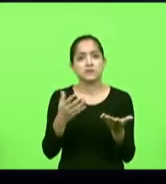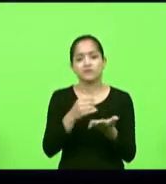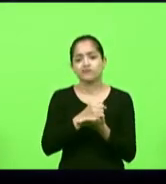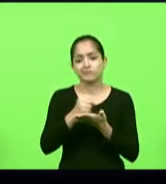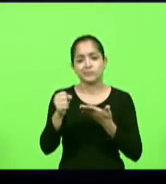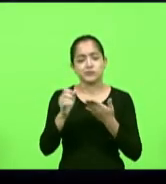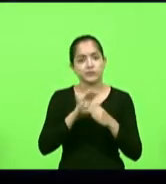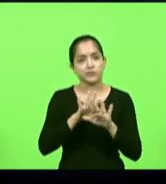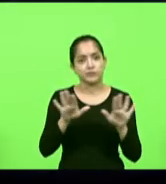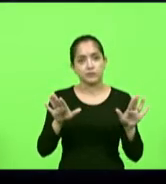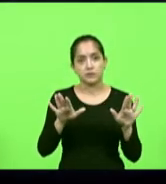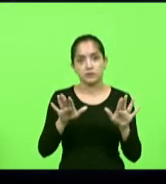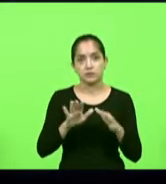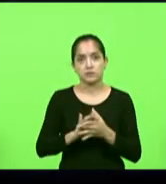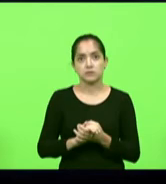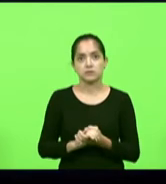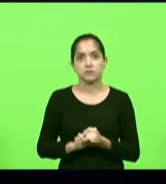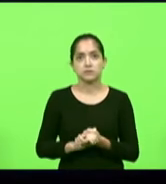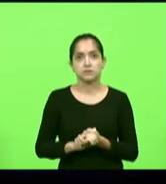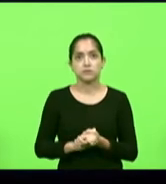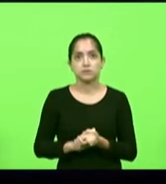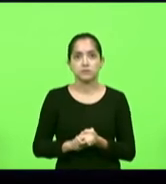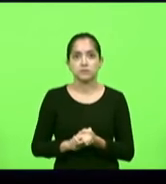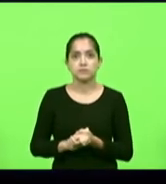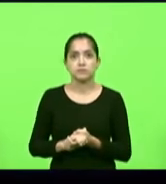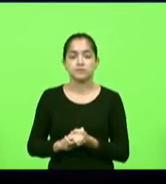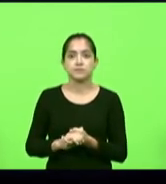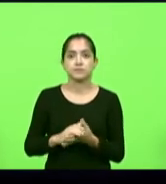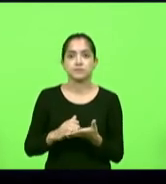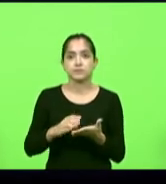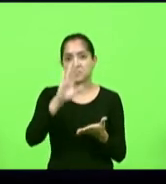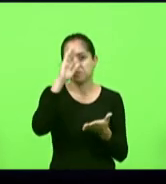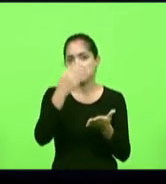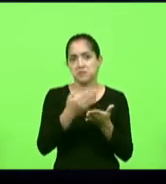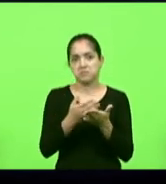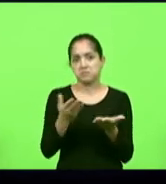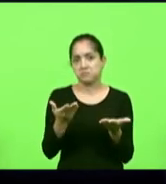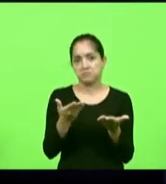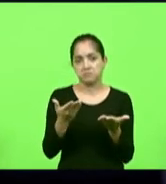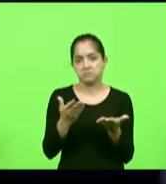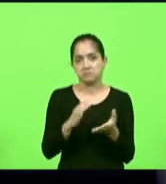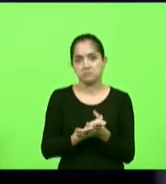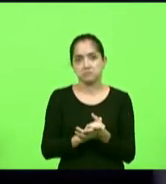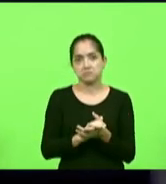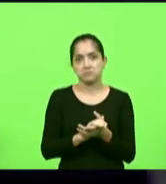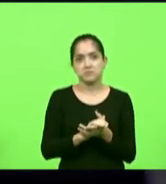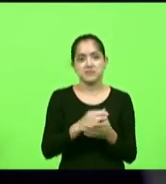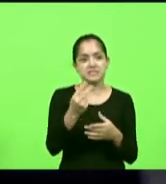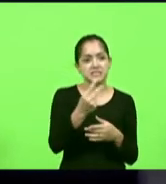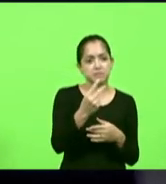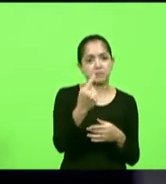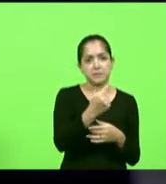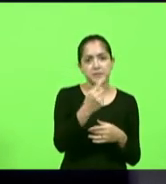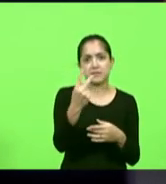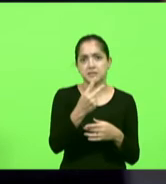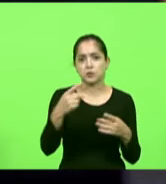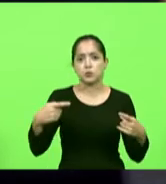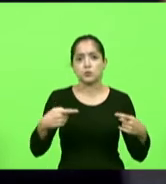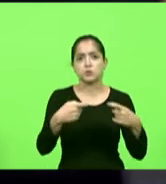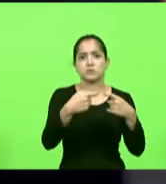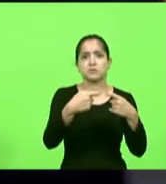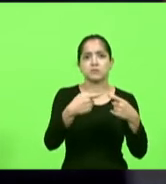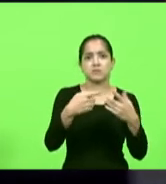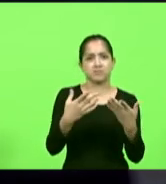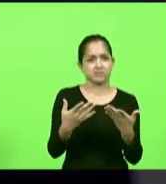tempo passou faz tempo eu não acredito nem que na primeira na segunda guerra mundial a gente tinha as igrejas fechadas